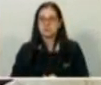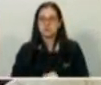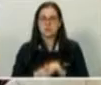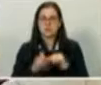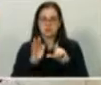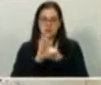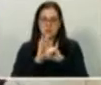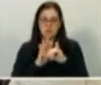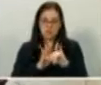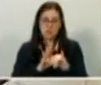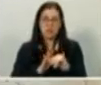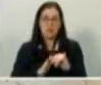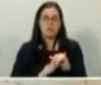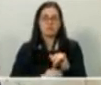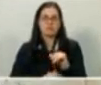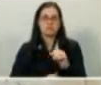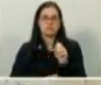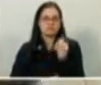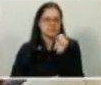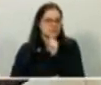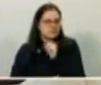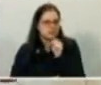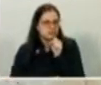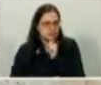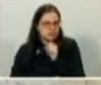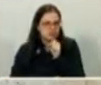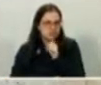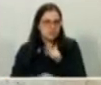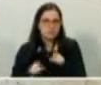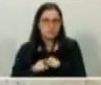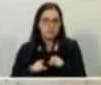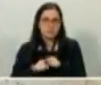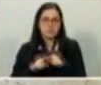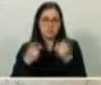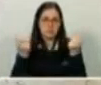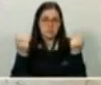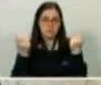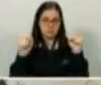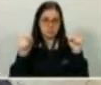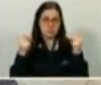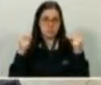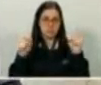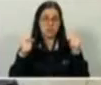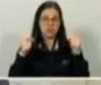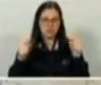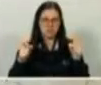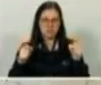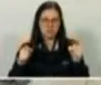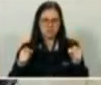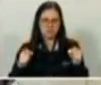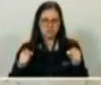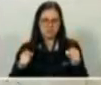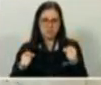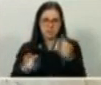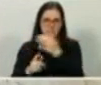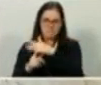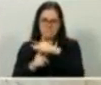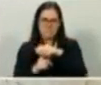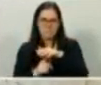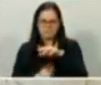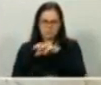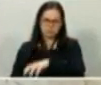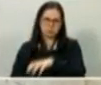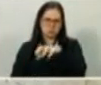do envelhecimento ativo, que estimulou a colocação dessas academias ao ar livre, em toda a cidade de São Paulo, foi lei